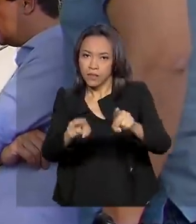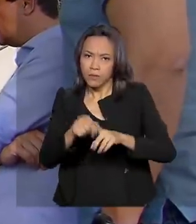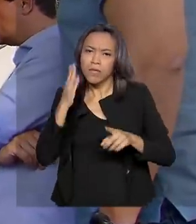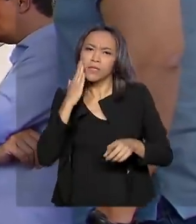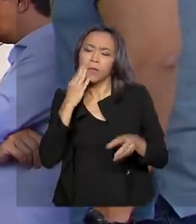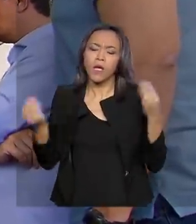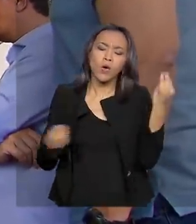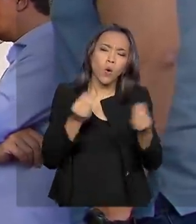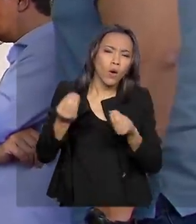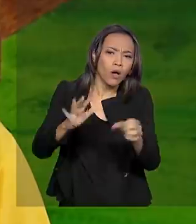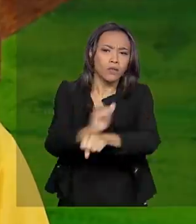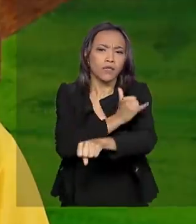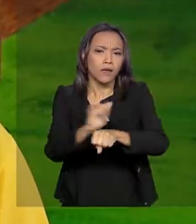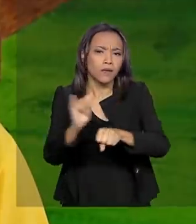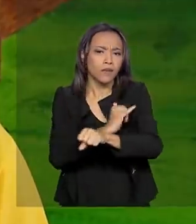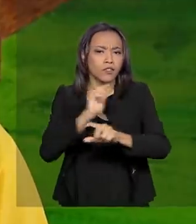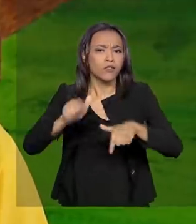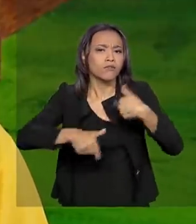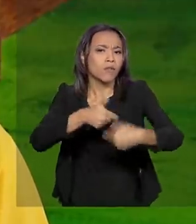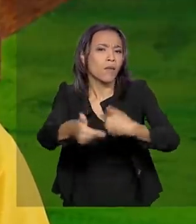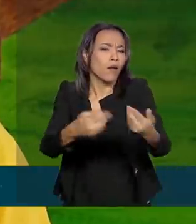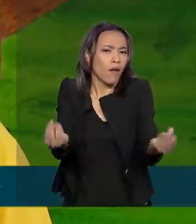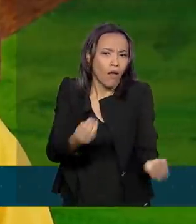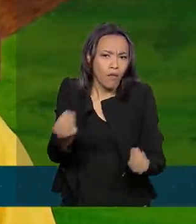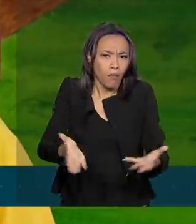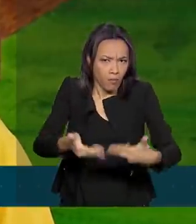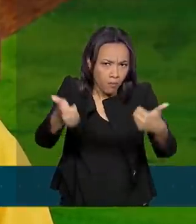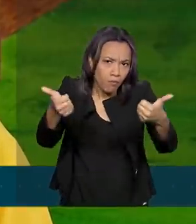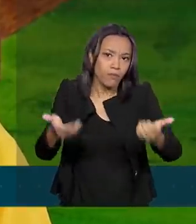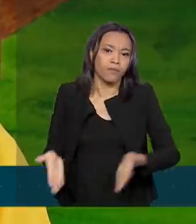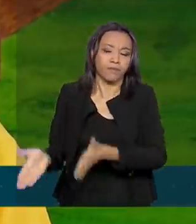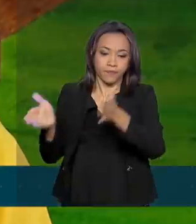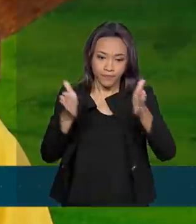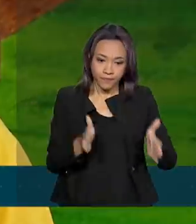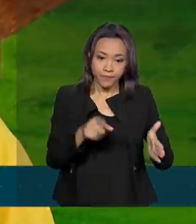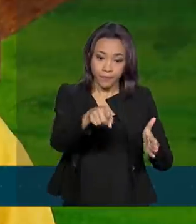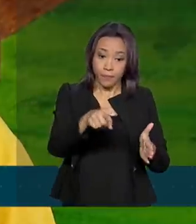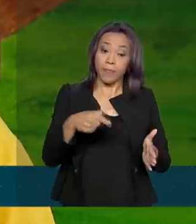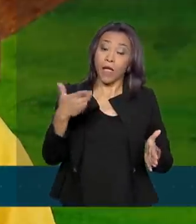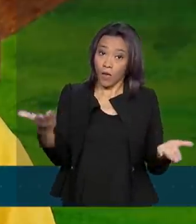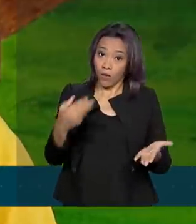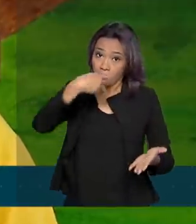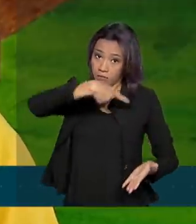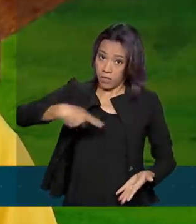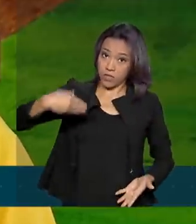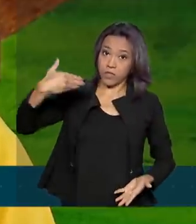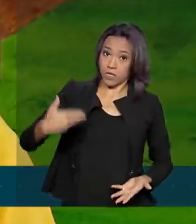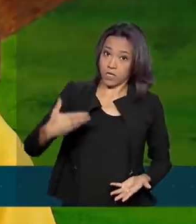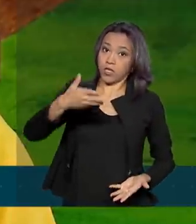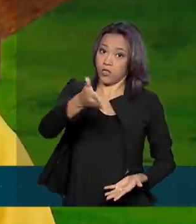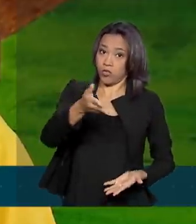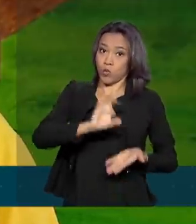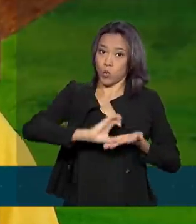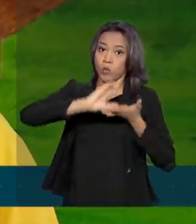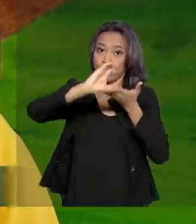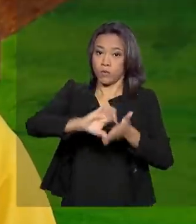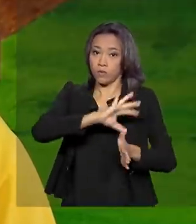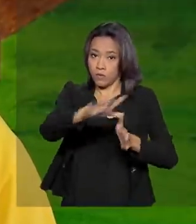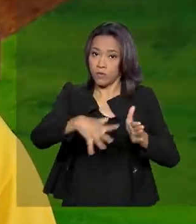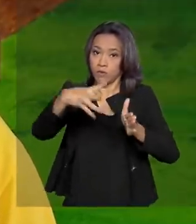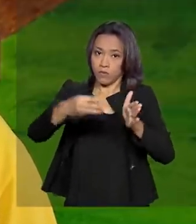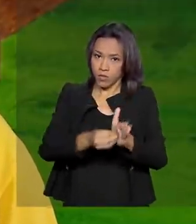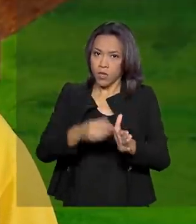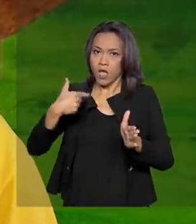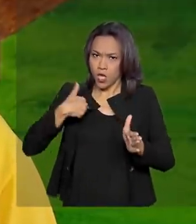novas formas de atuação. Dentro da minha função, com o presidente do Conselho da Amazônia, eu estou